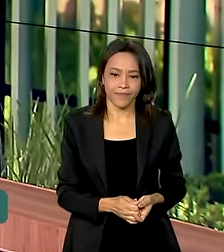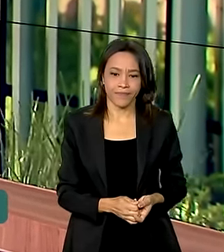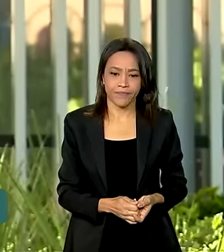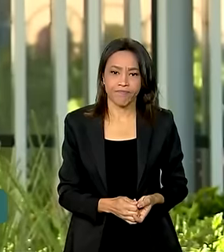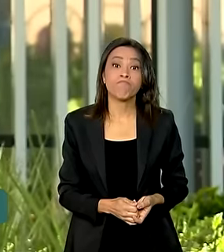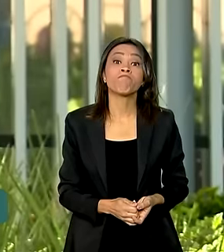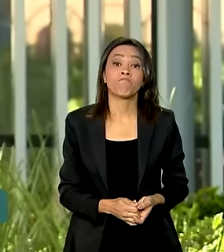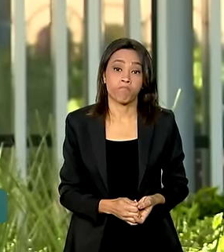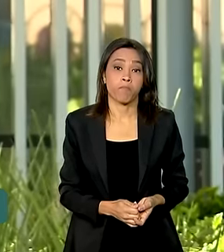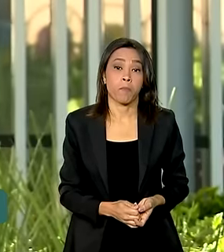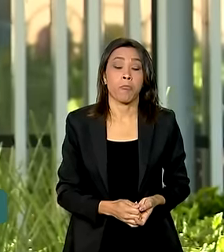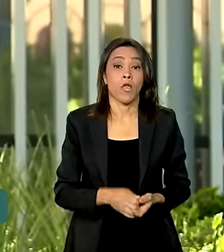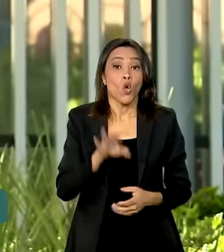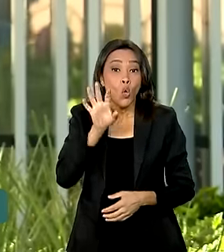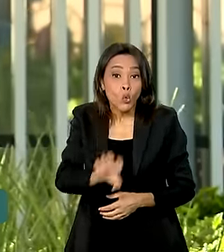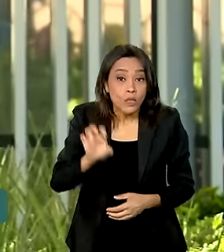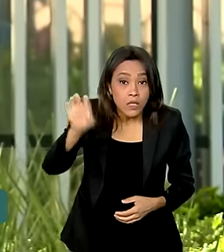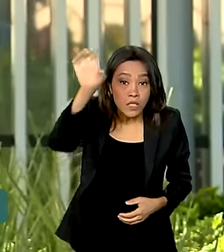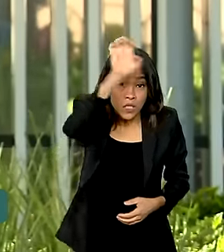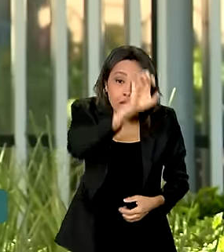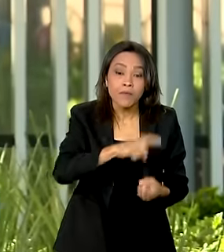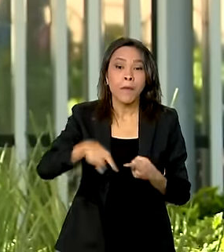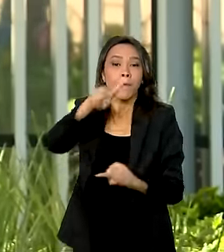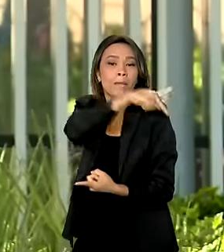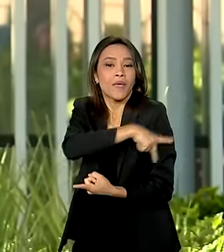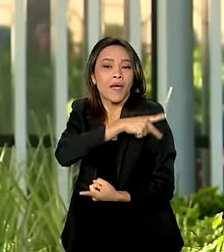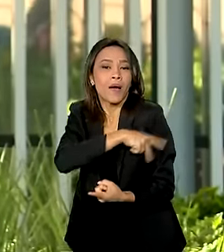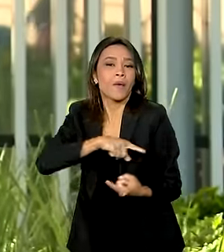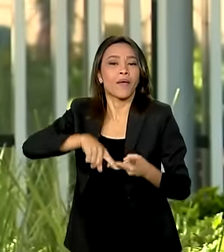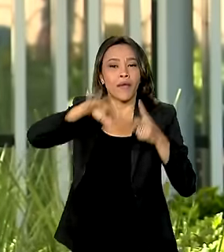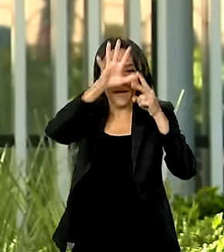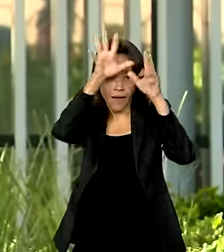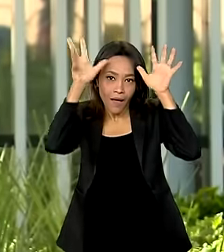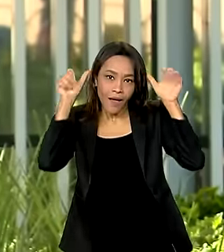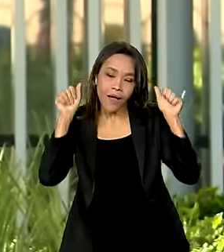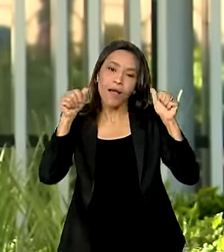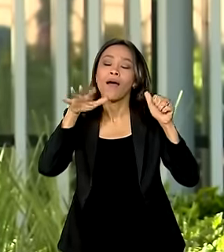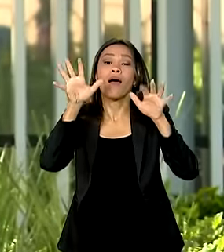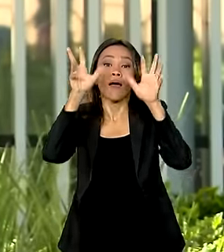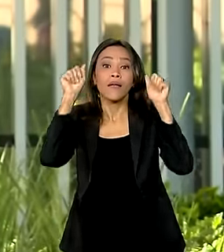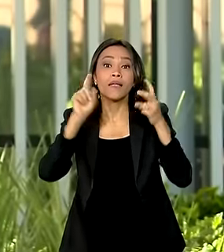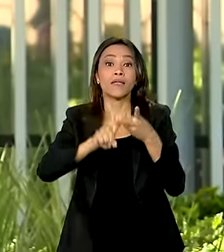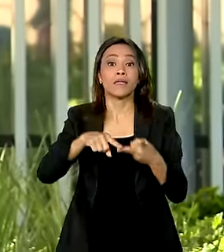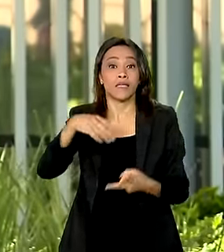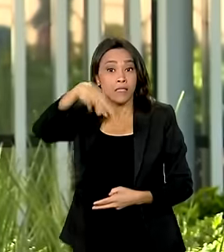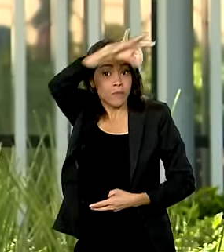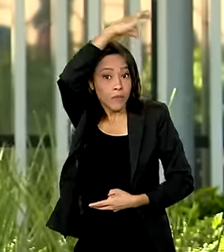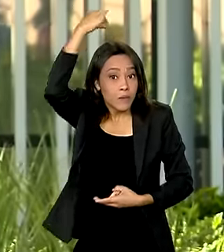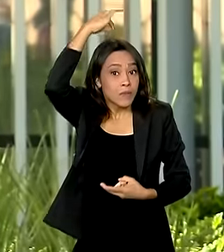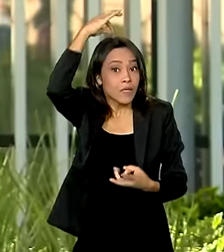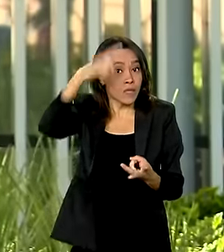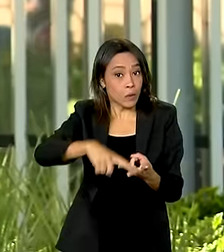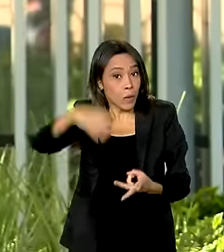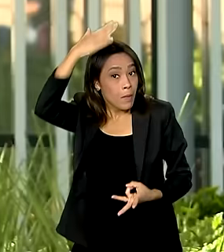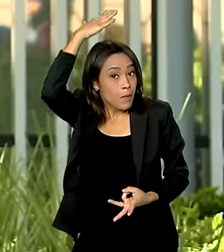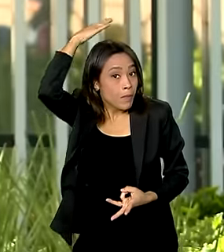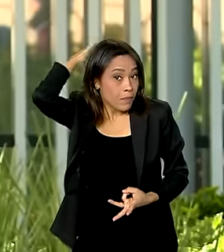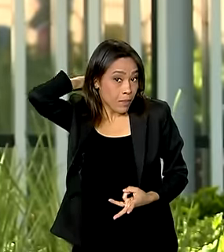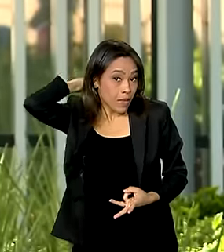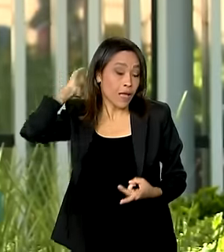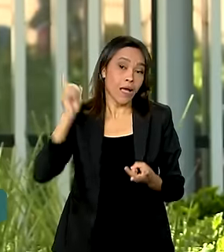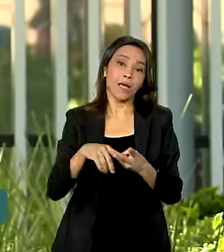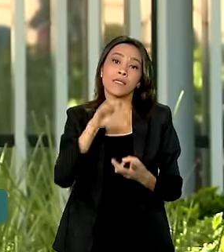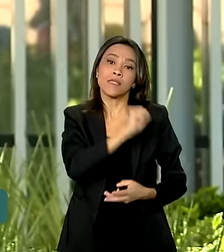Olha, Vanessa, os estados que aderiram são Piauí, Acre, Espírito Santo, Paraná, Rio Grande do Norte, Santa